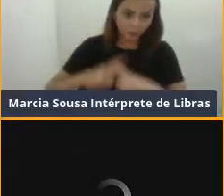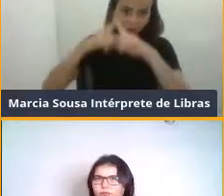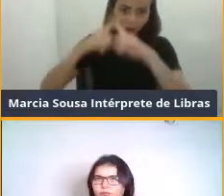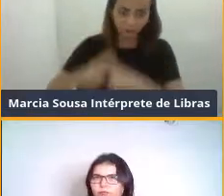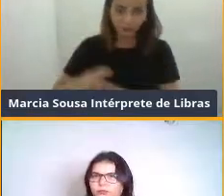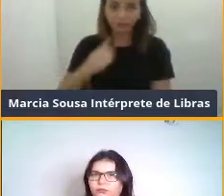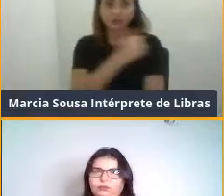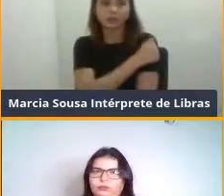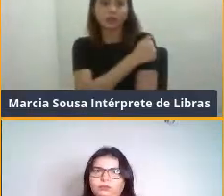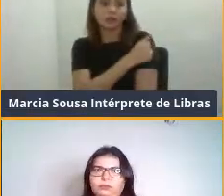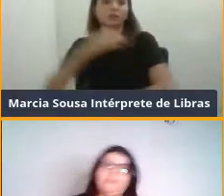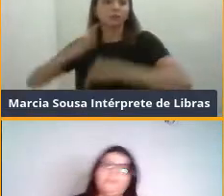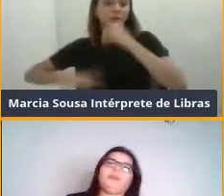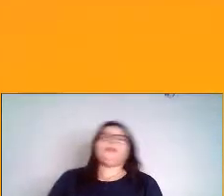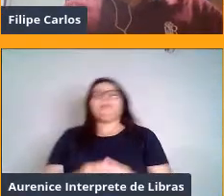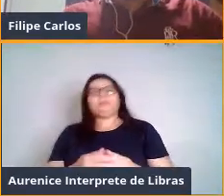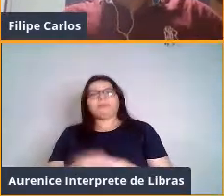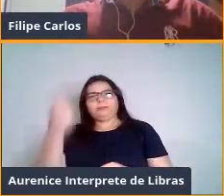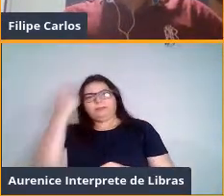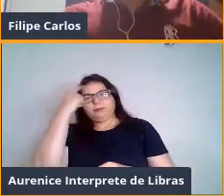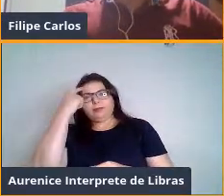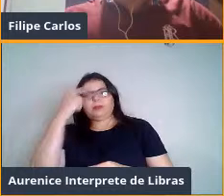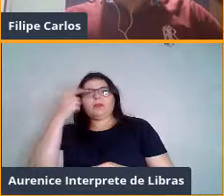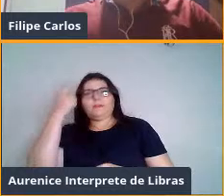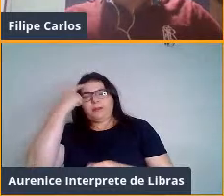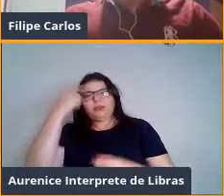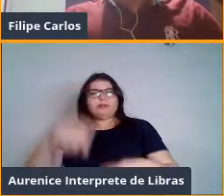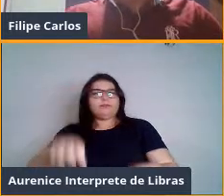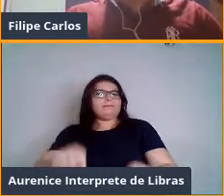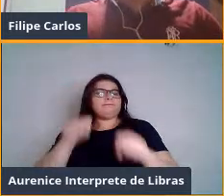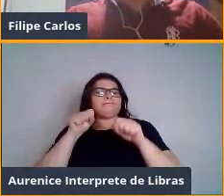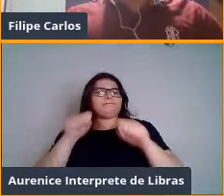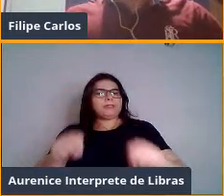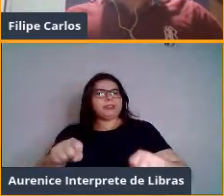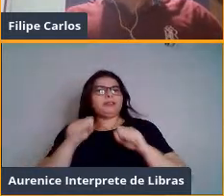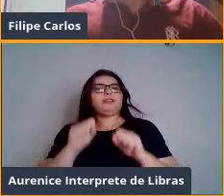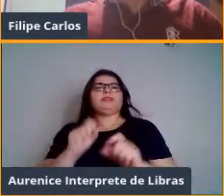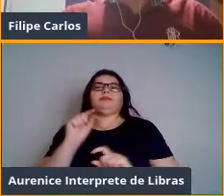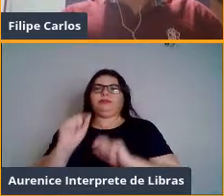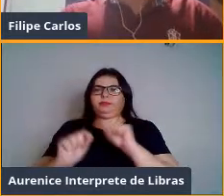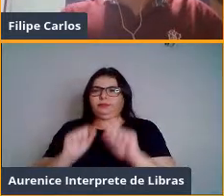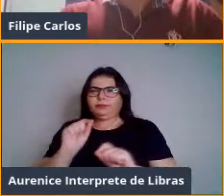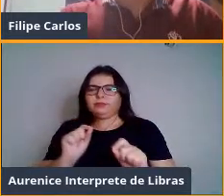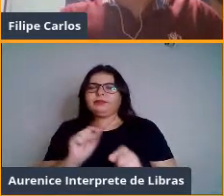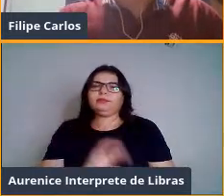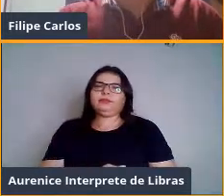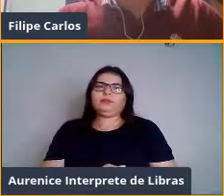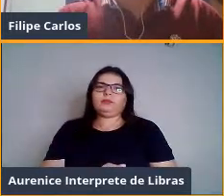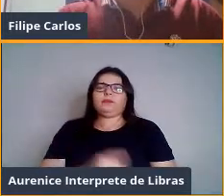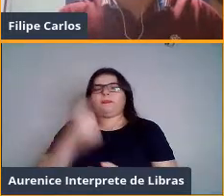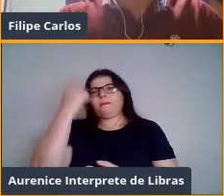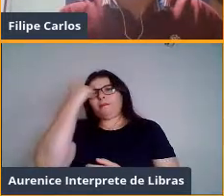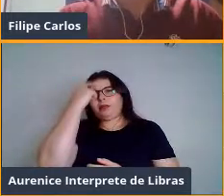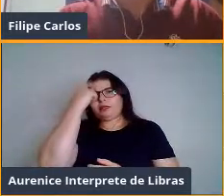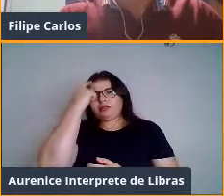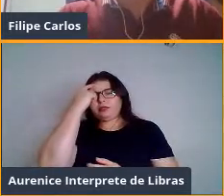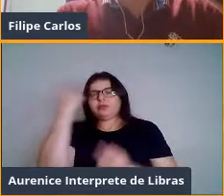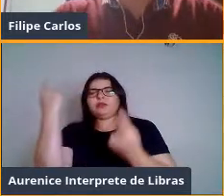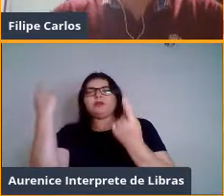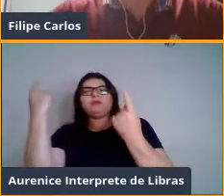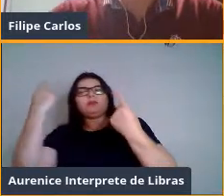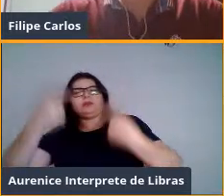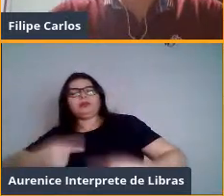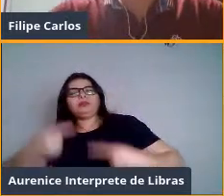que muita gente tem sobre o CrossFit é que pensam nas competições mundiais,